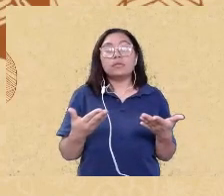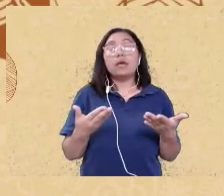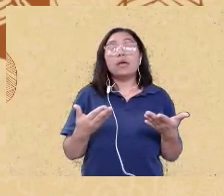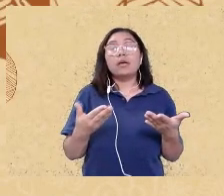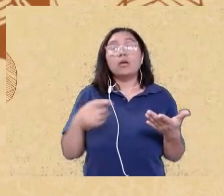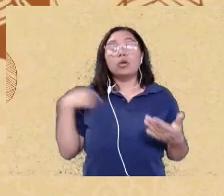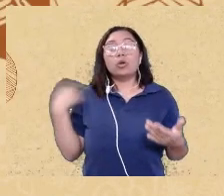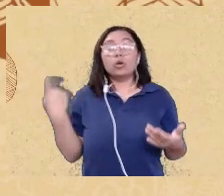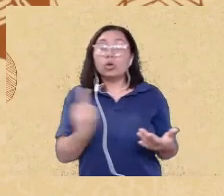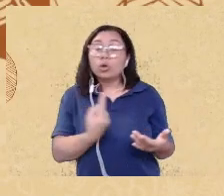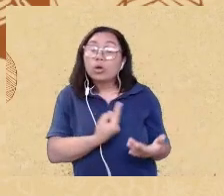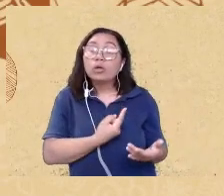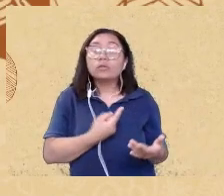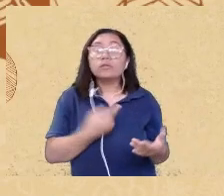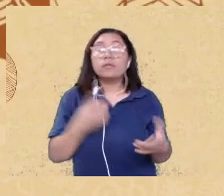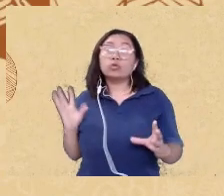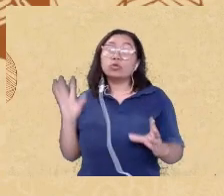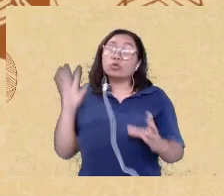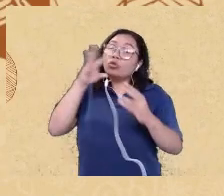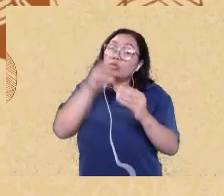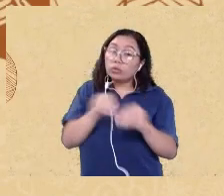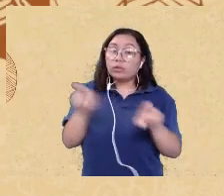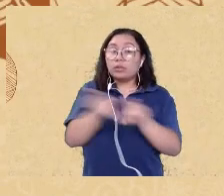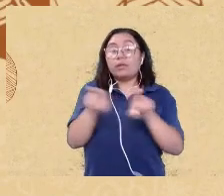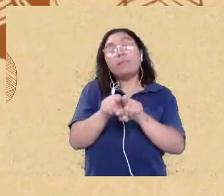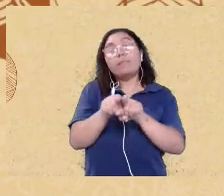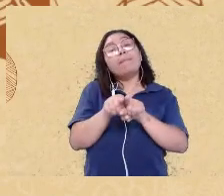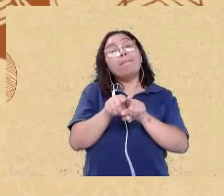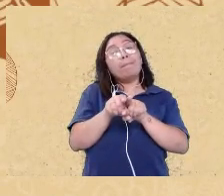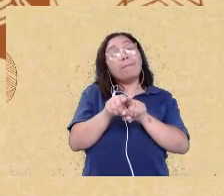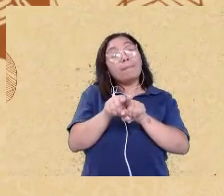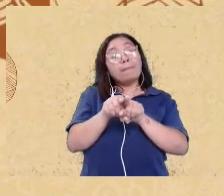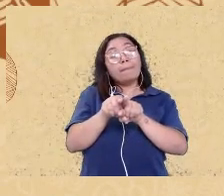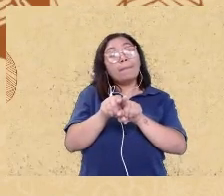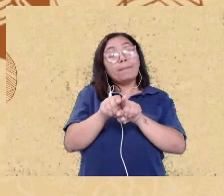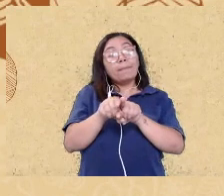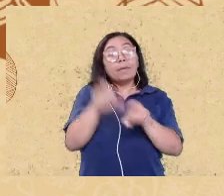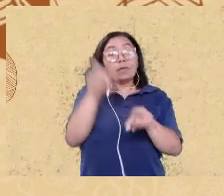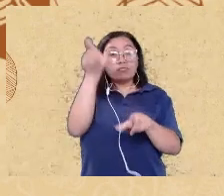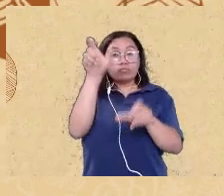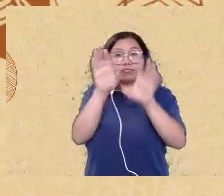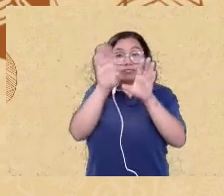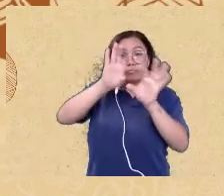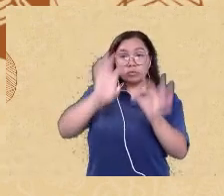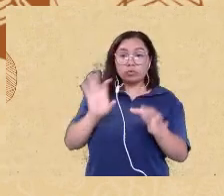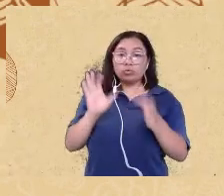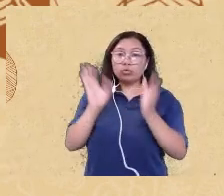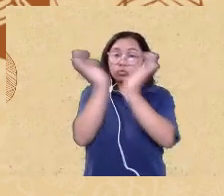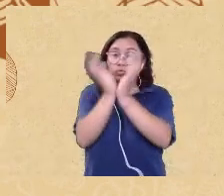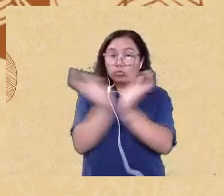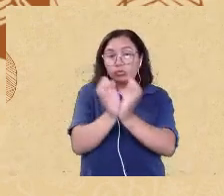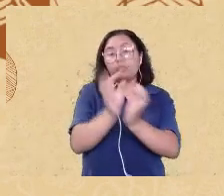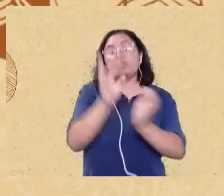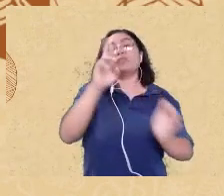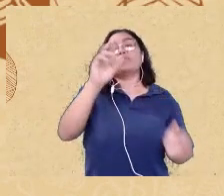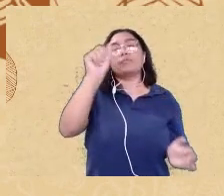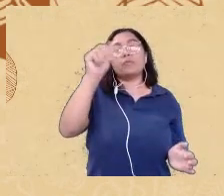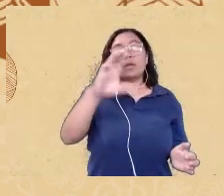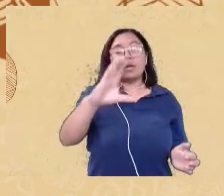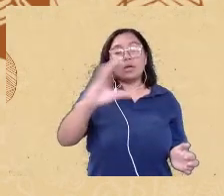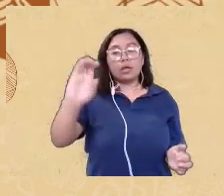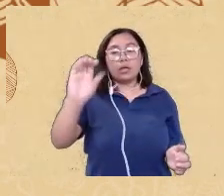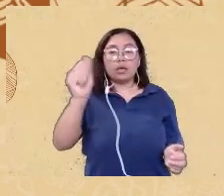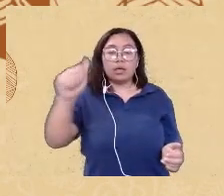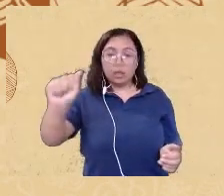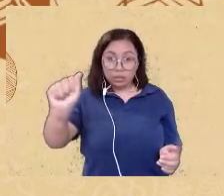decidimos vamos incluir o marcador raça nessa investigação até porque já tinha já tinha tido e sido iniciada a coleta